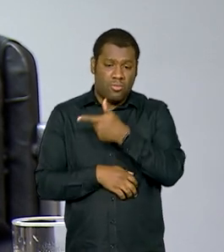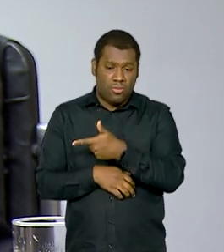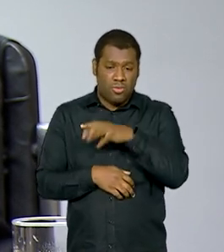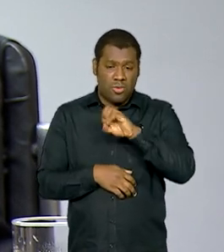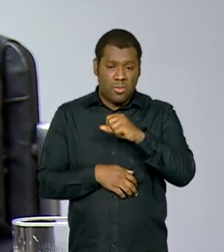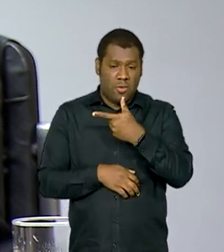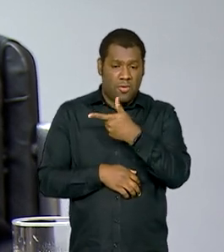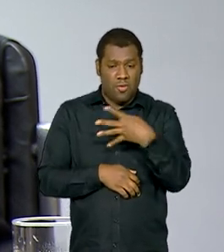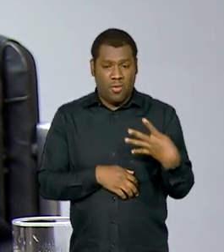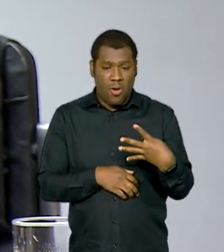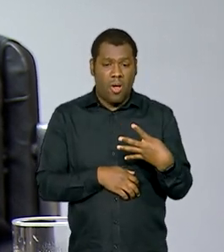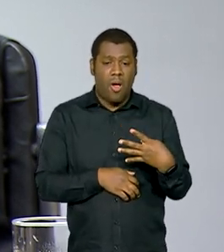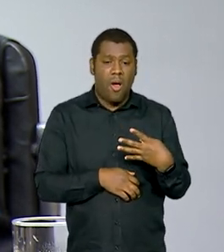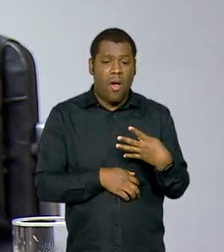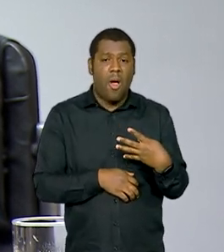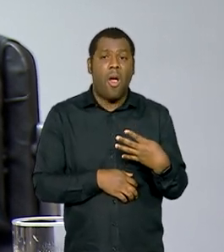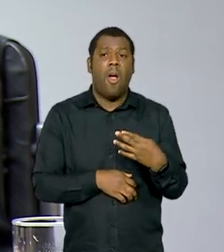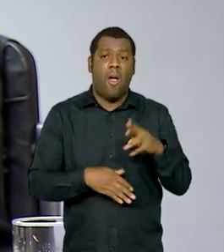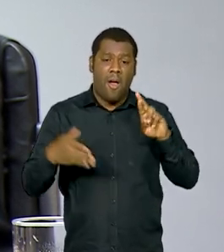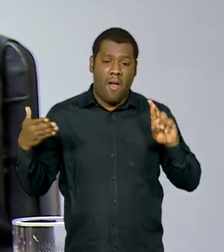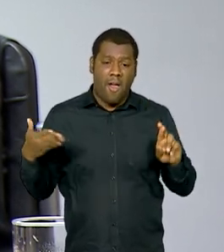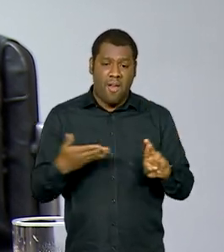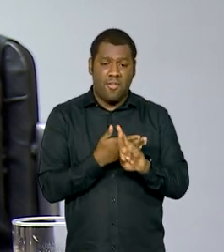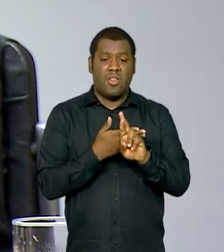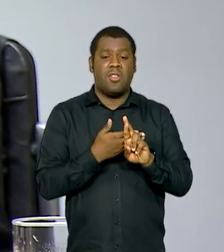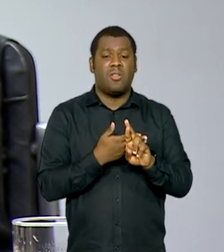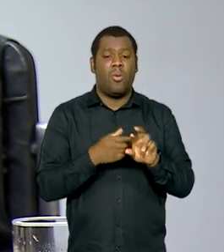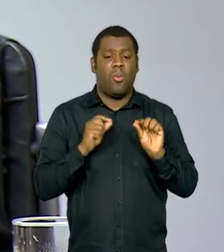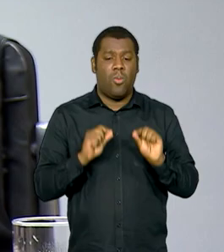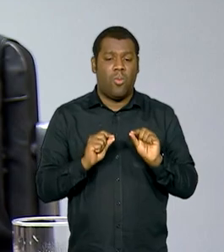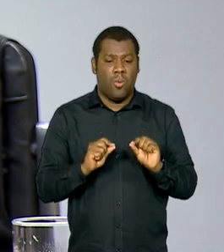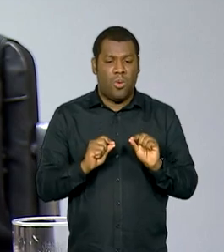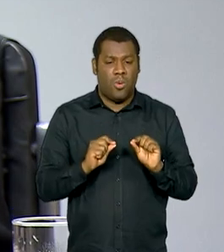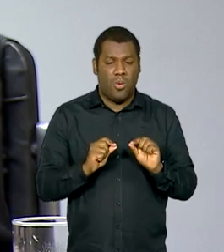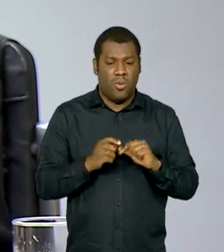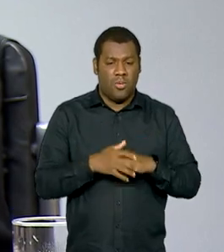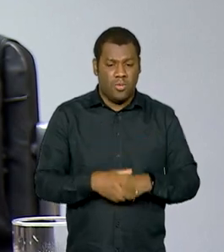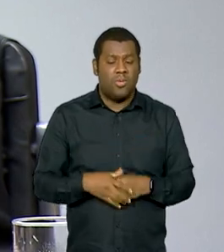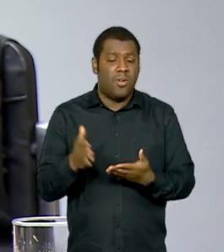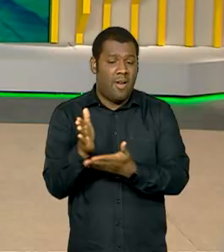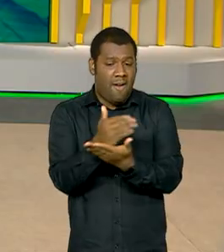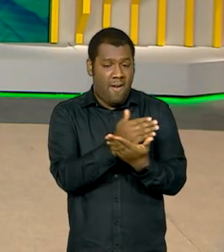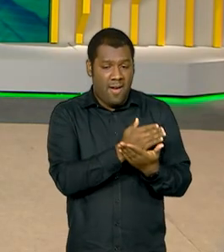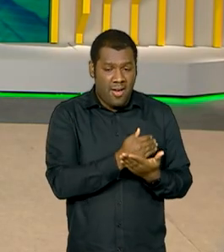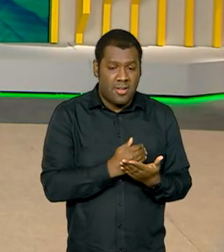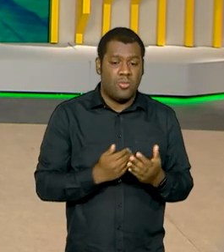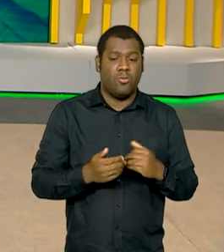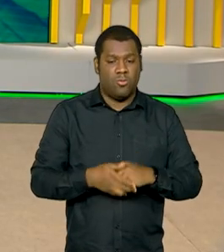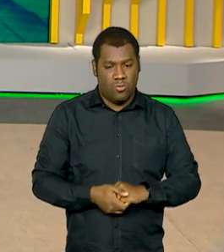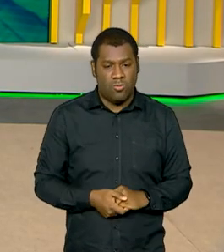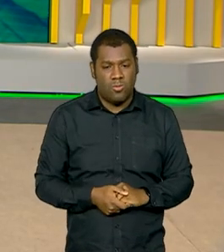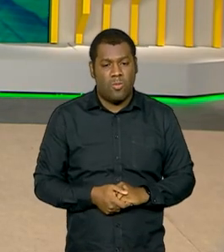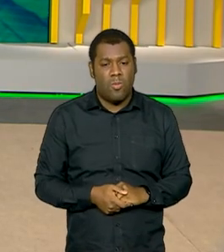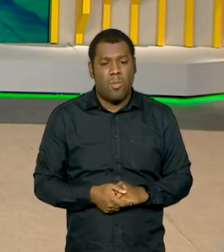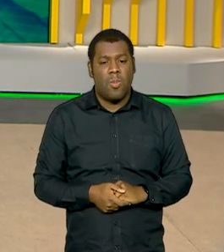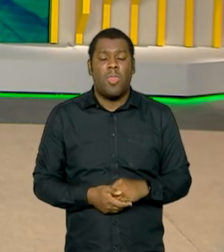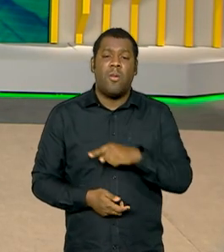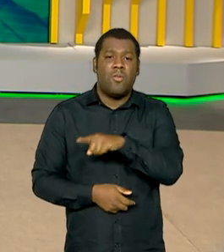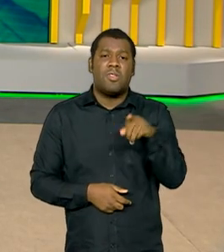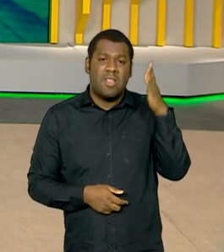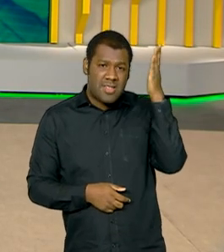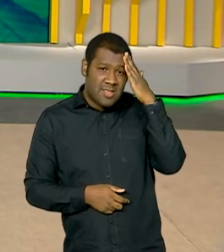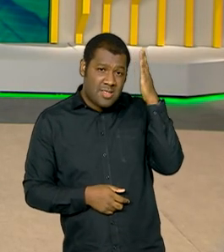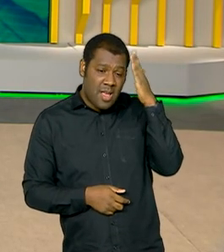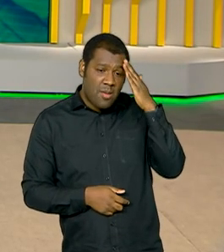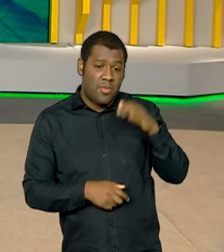referencial, que é o referencial de arrecadação. A gente sabe que